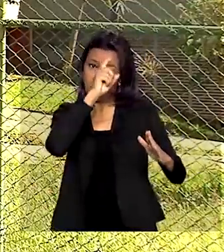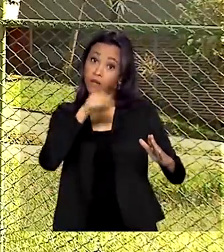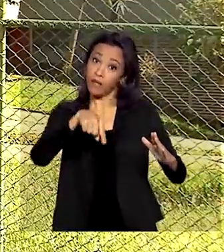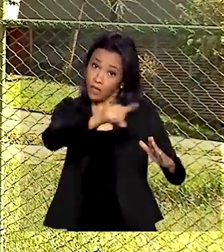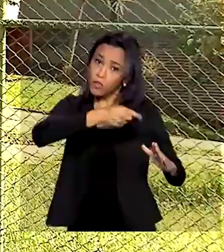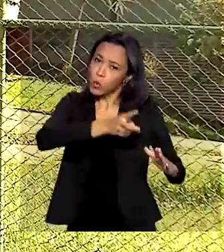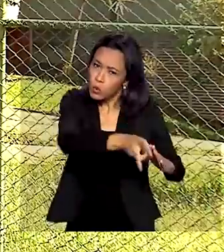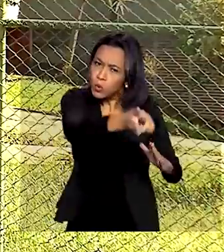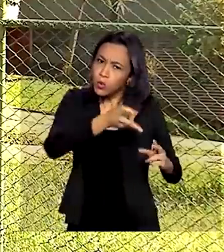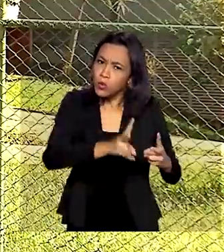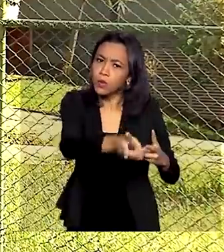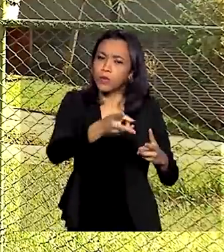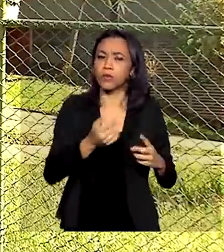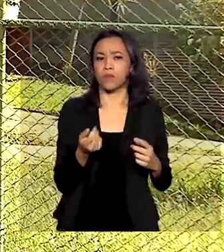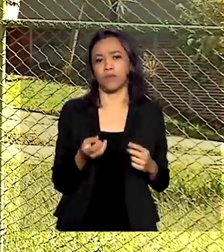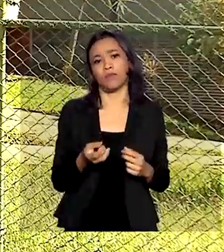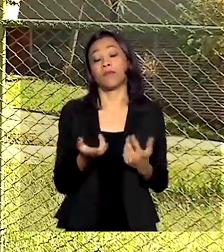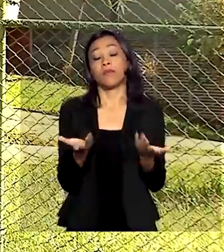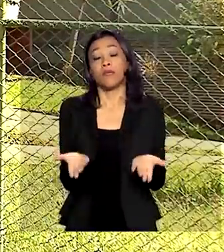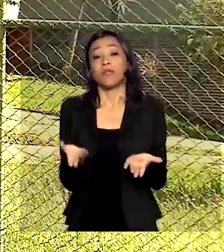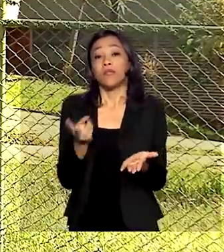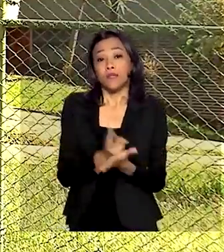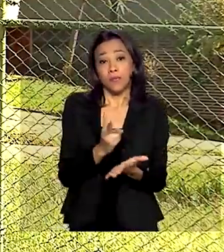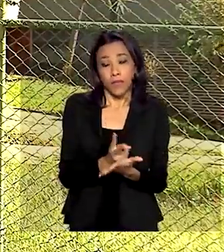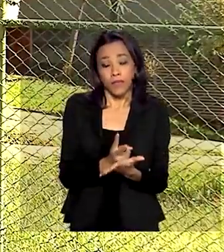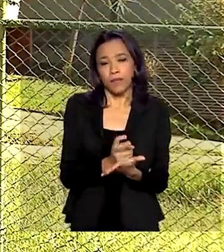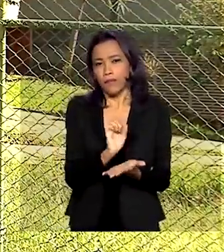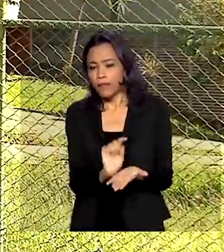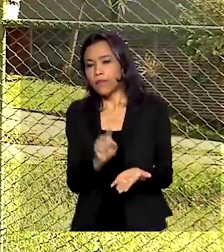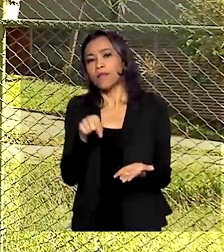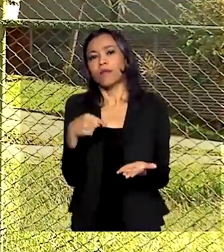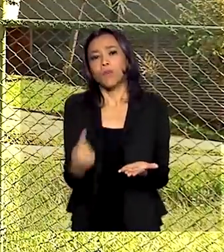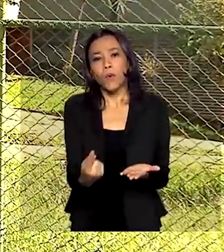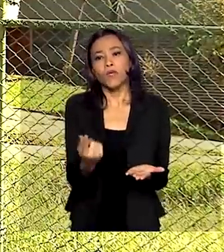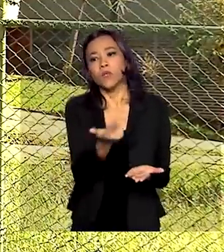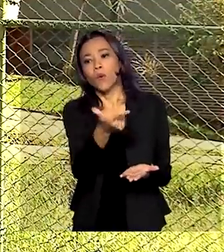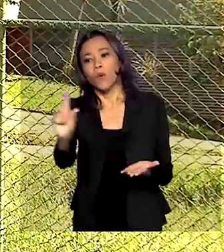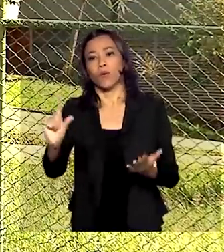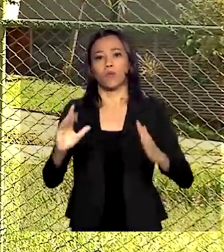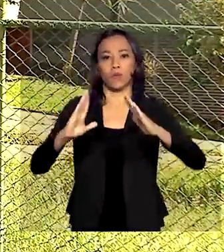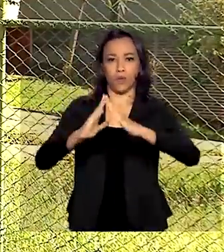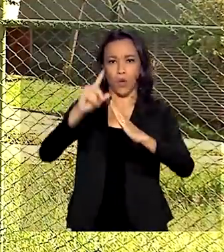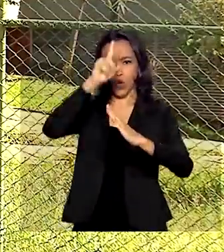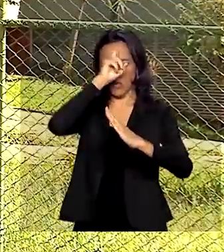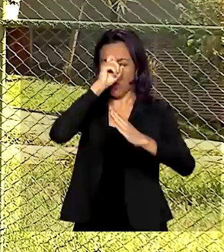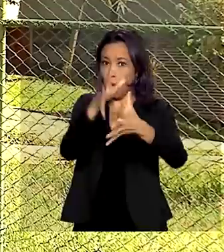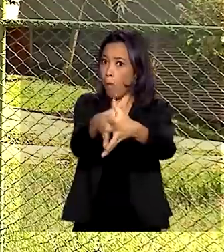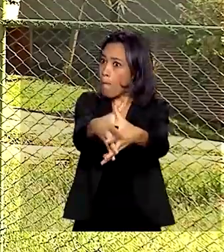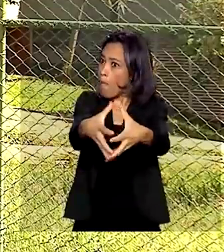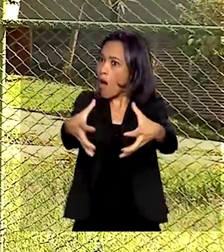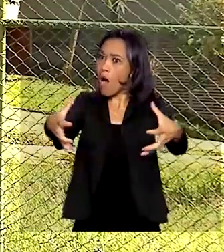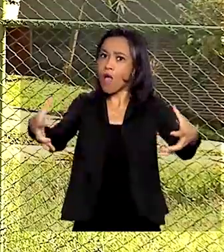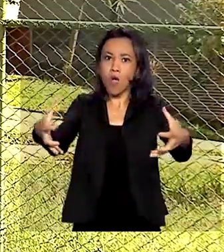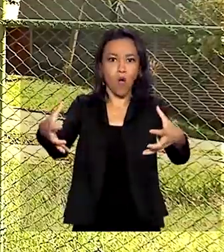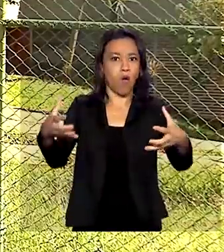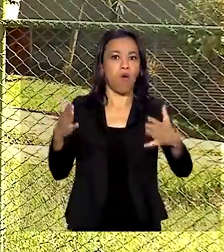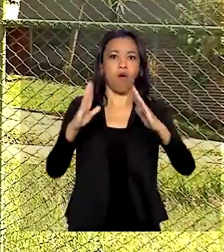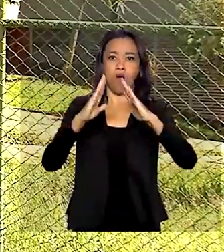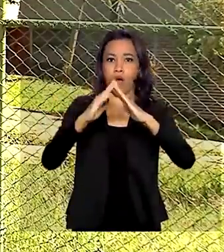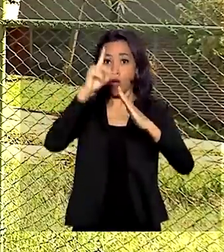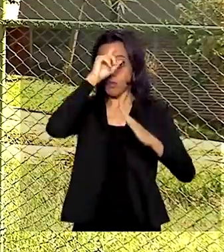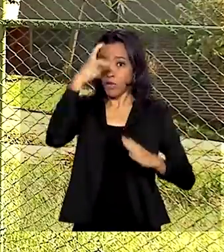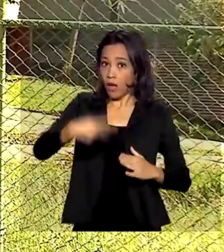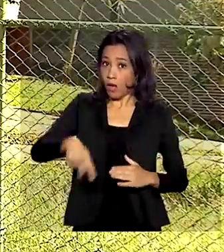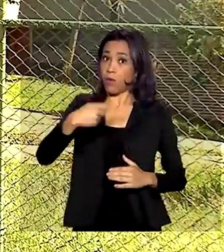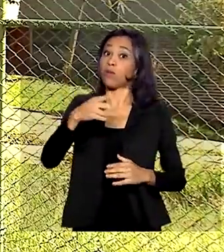seja repetida por eles. E o mesmo, logo após, acontece no hospital de base, que é o maior hospital público aqui do Distrito